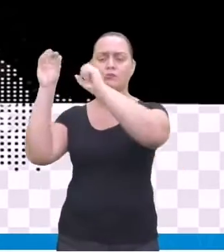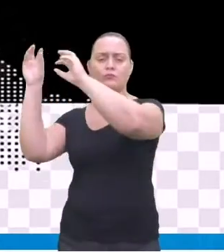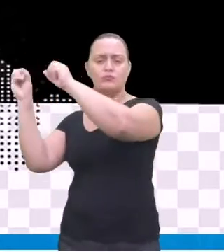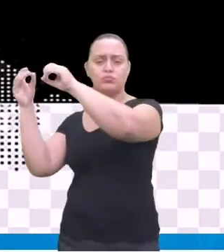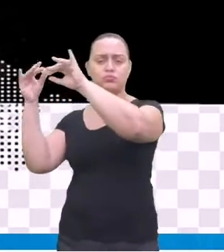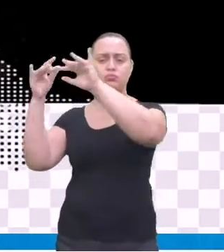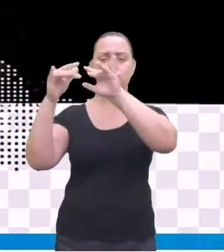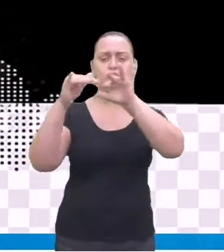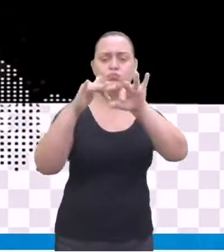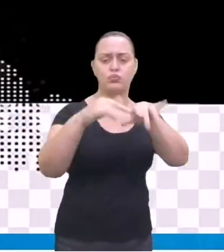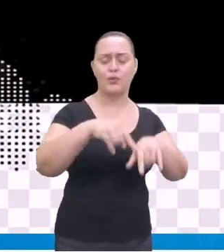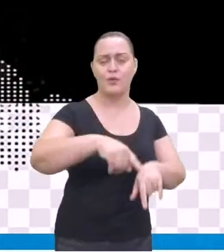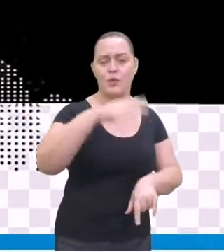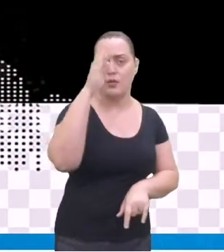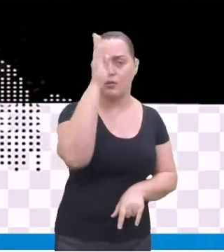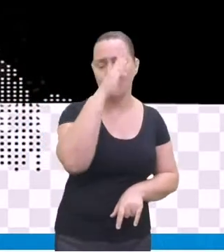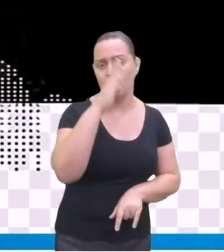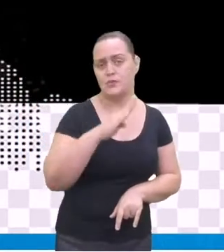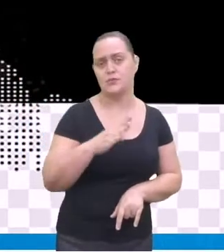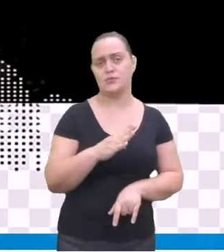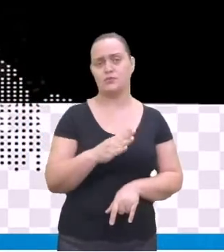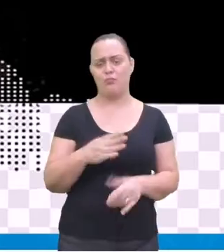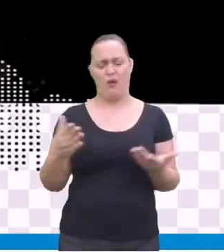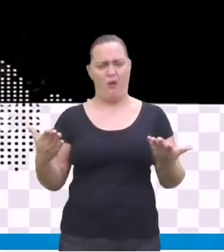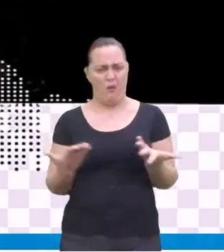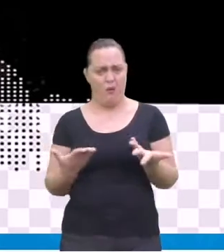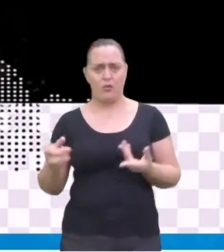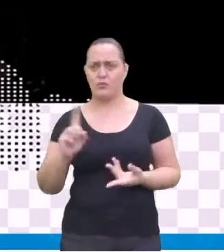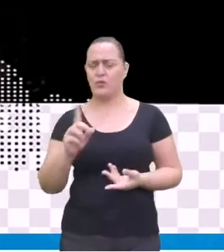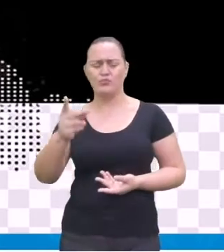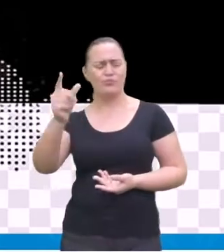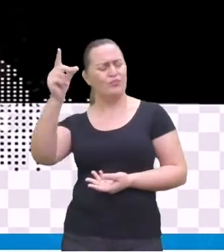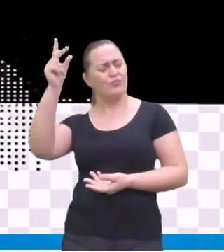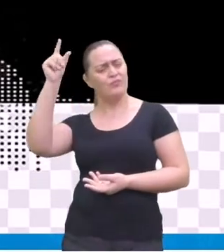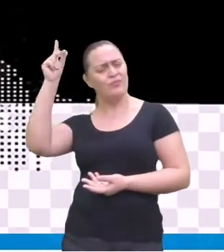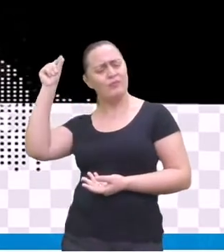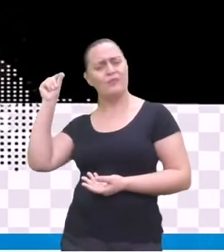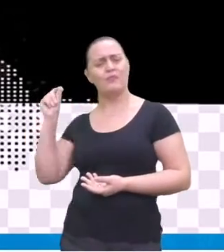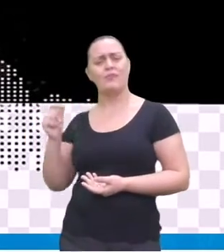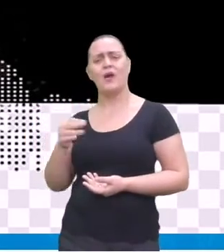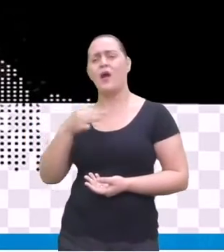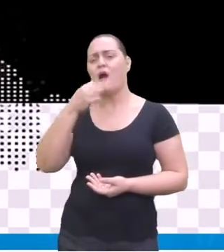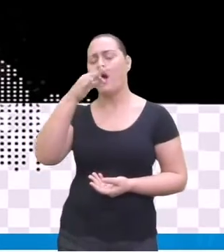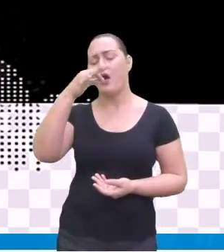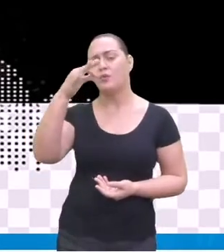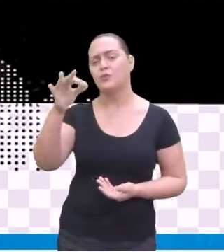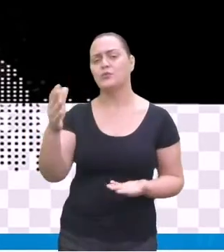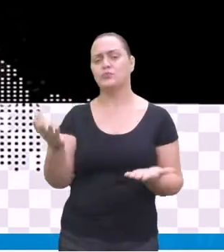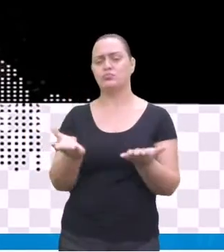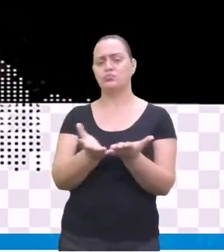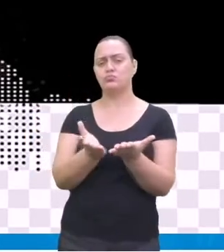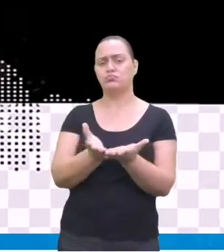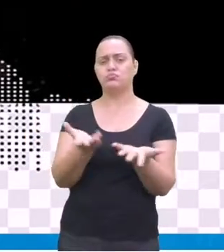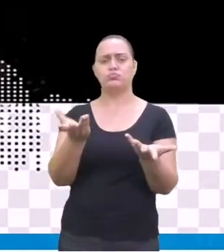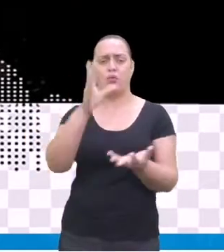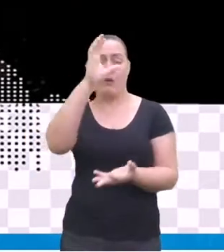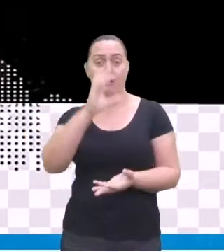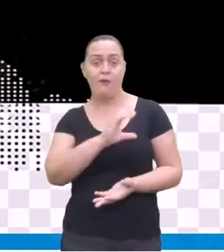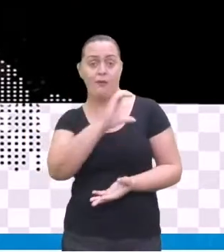que também não é de agora. Há muitos anos que a música gospel vem ganhando esse espaço